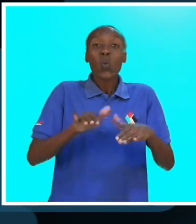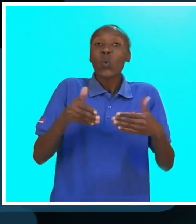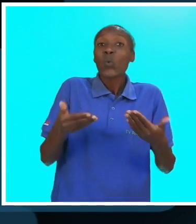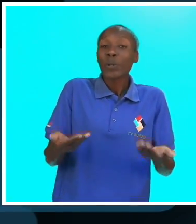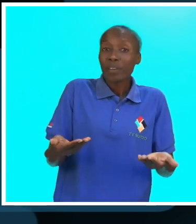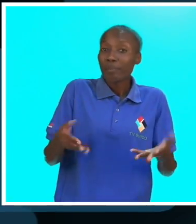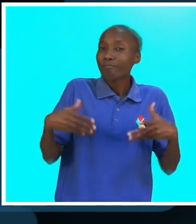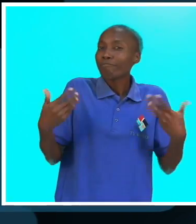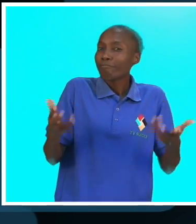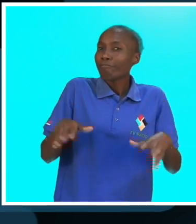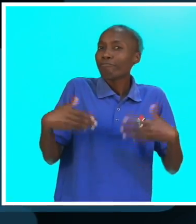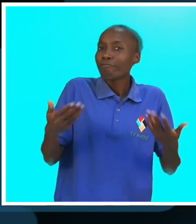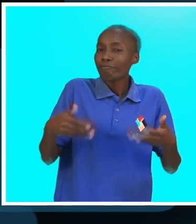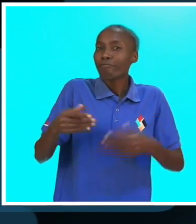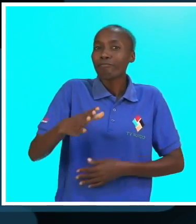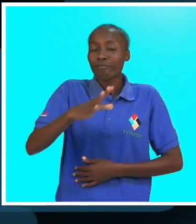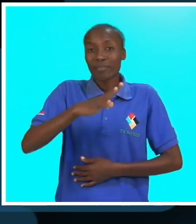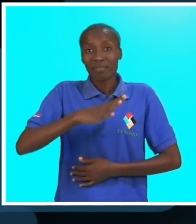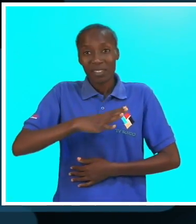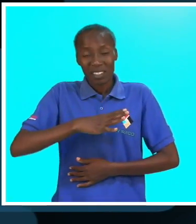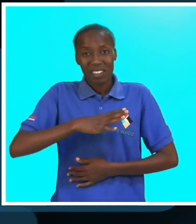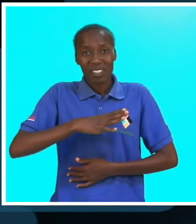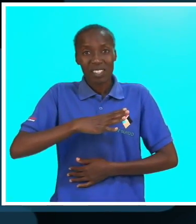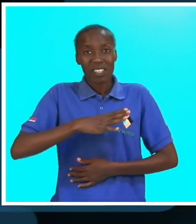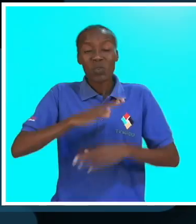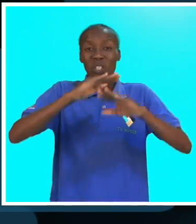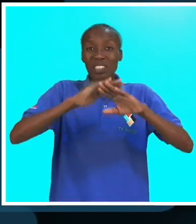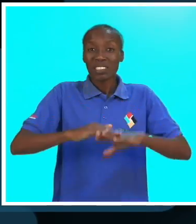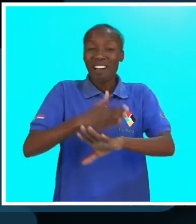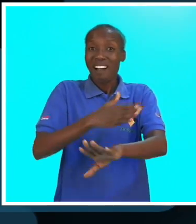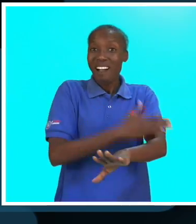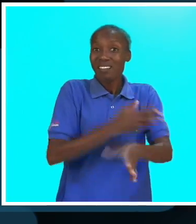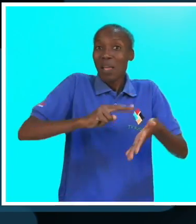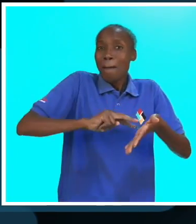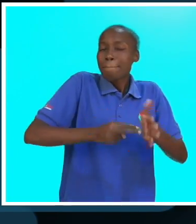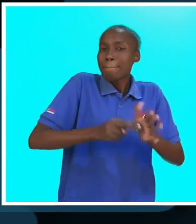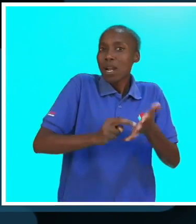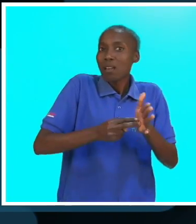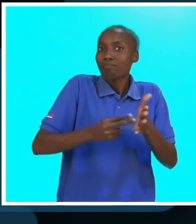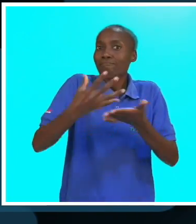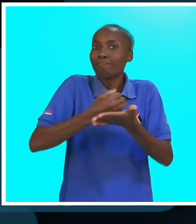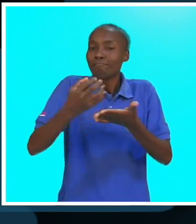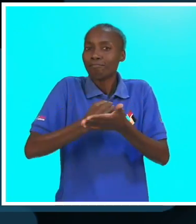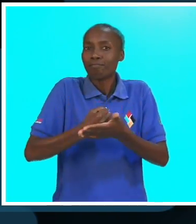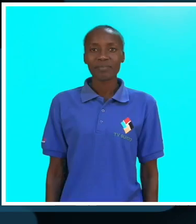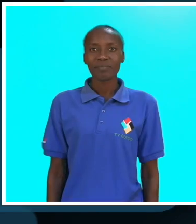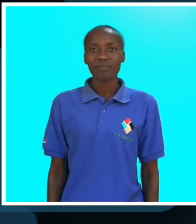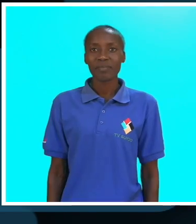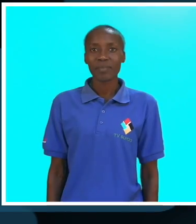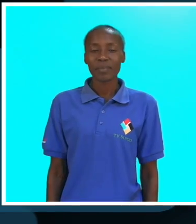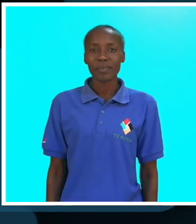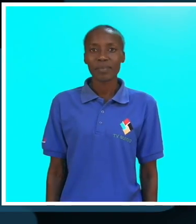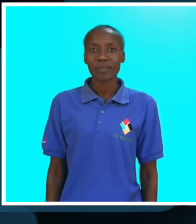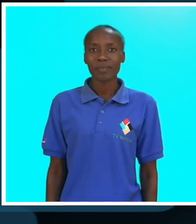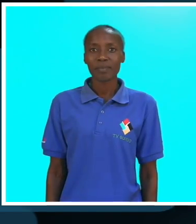o que, de tudo que está não consiga, o que estava planejado, ser concretizado? O